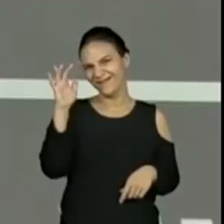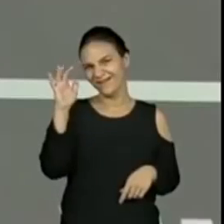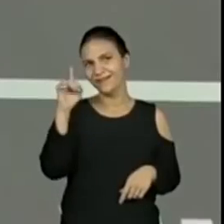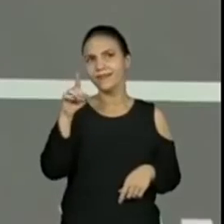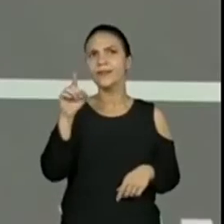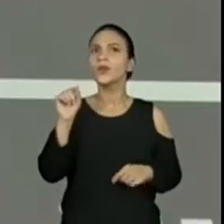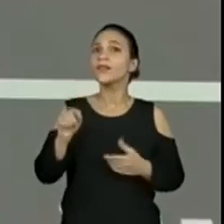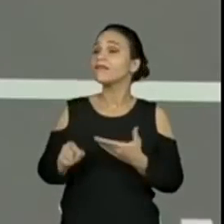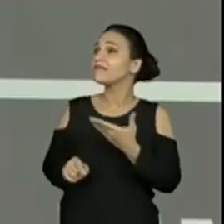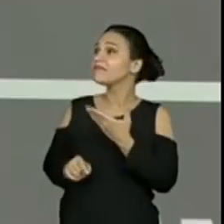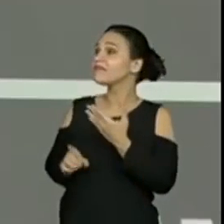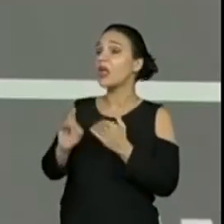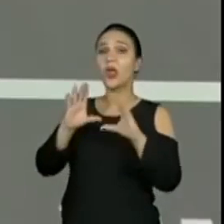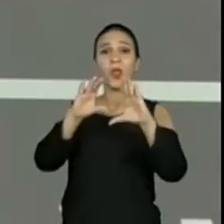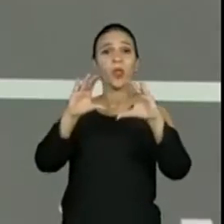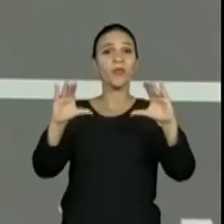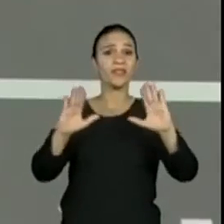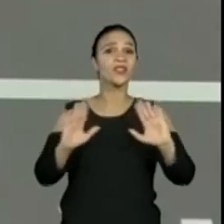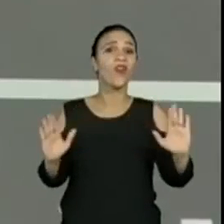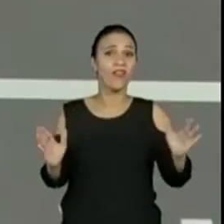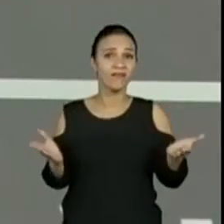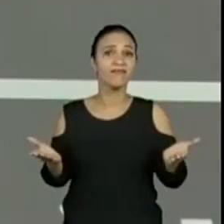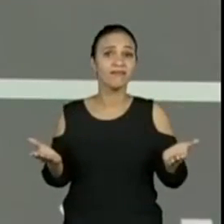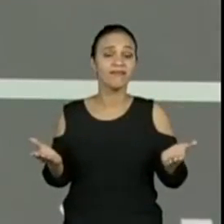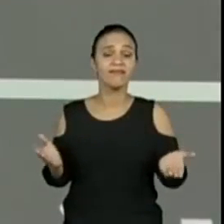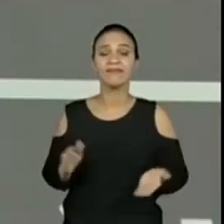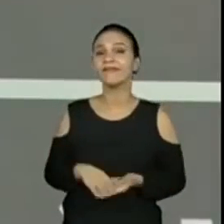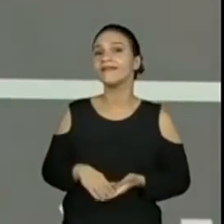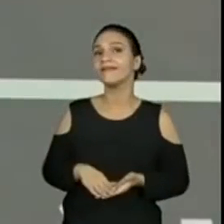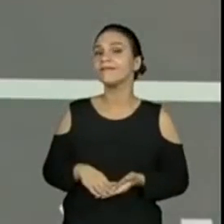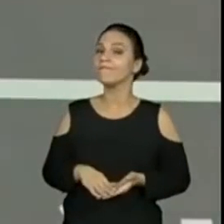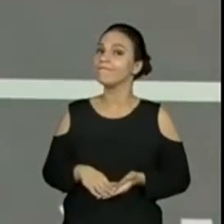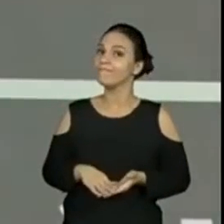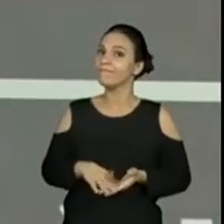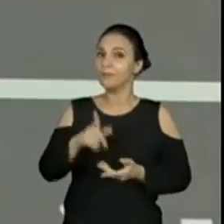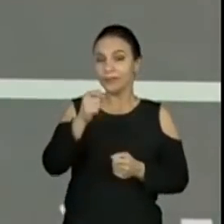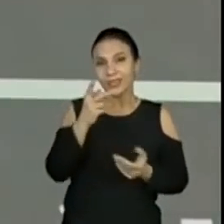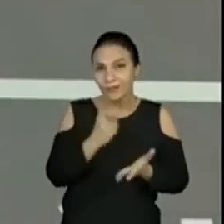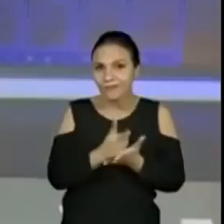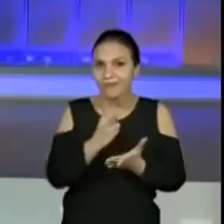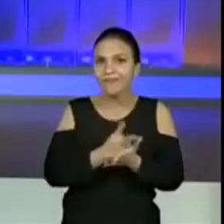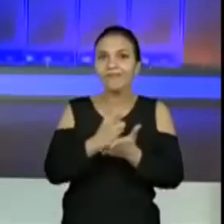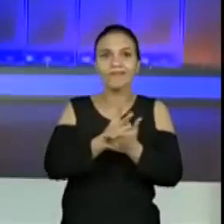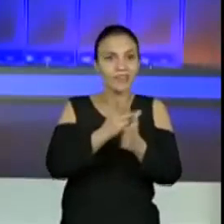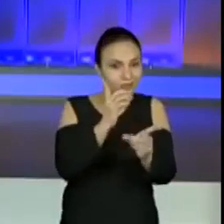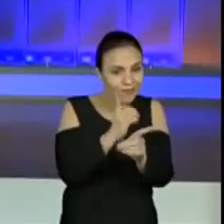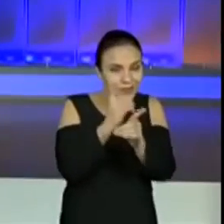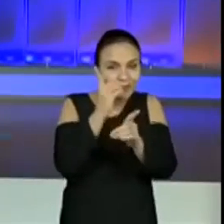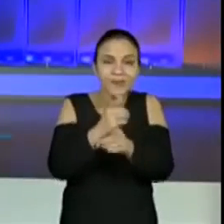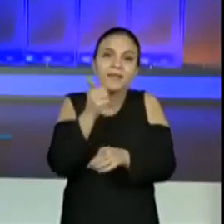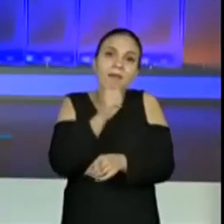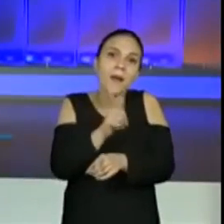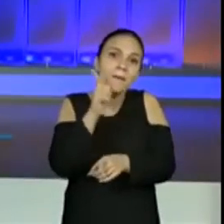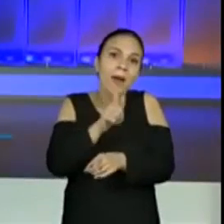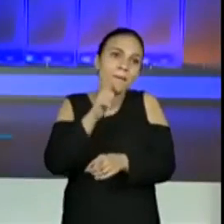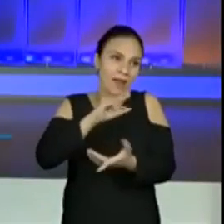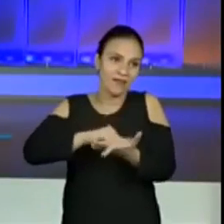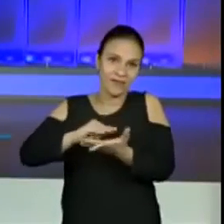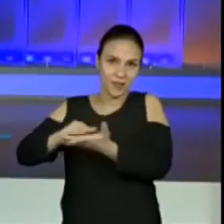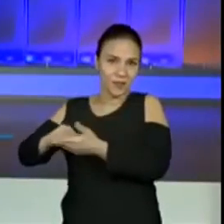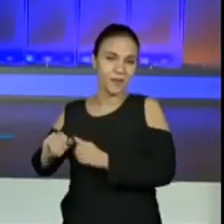imagem é essa? Só tem uma nuvem aí. Eu acho que vocês vão ter que continuar a desvendar esse mistério.